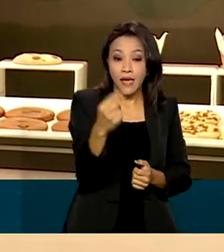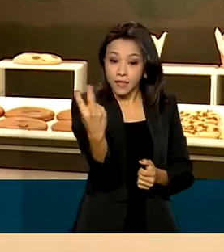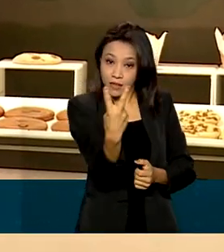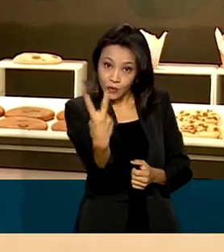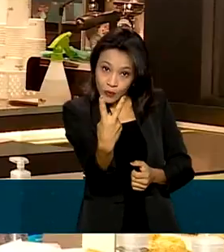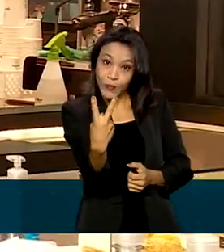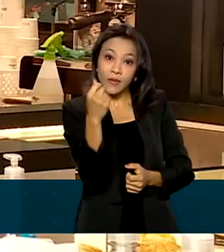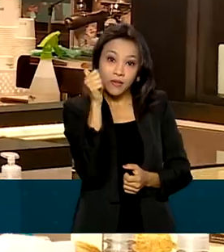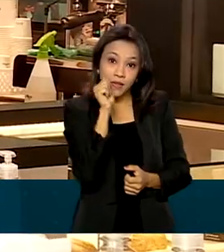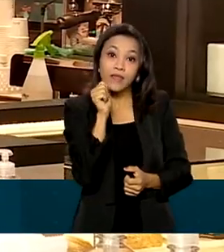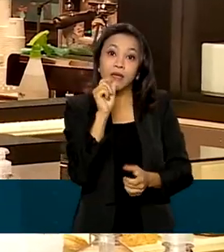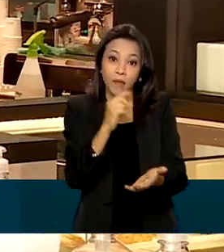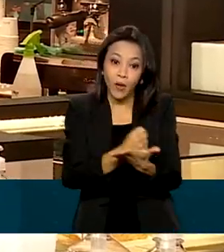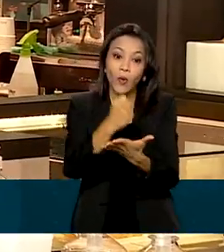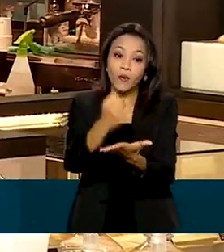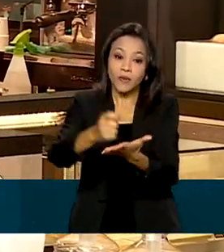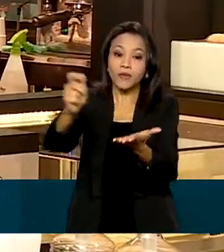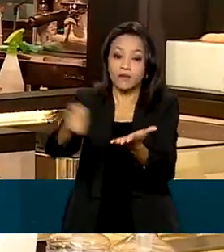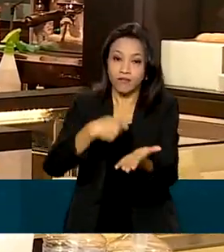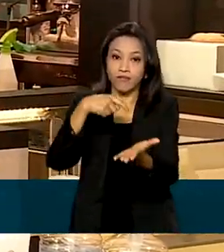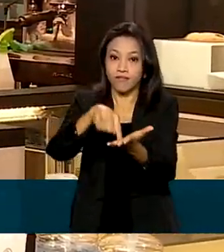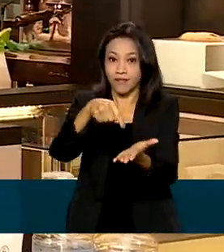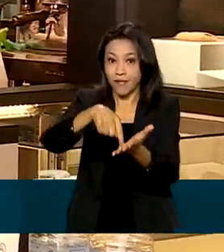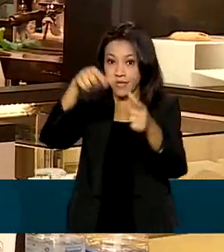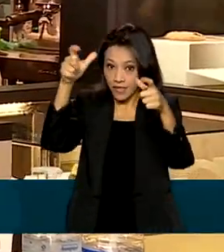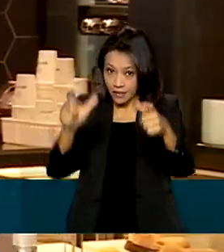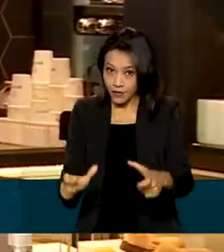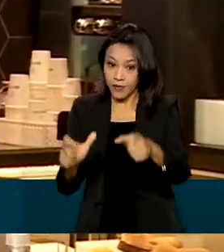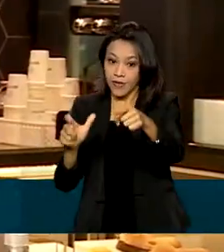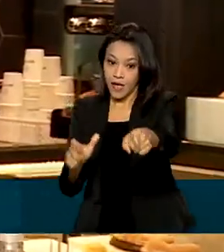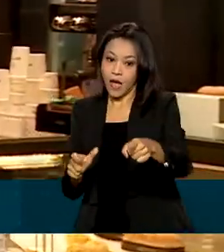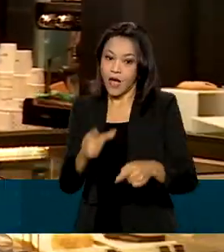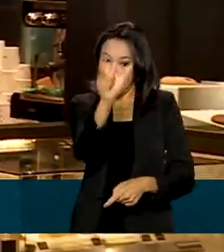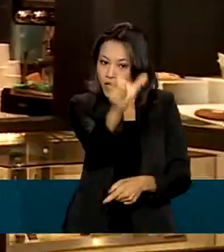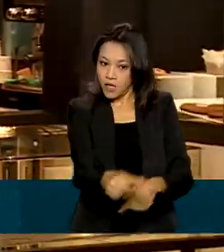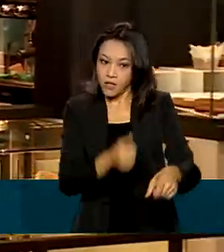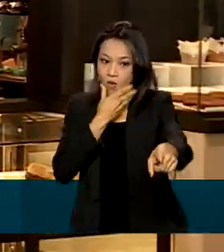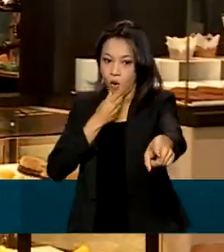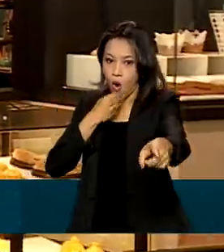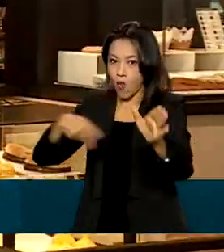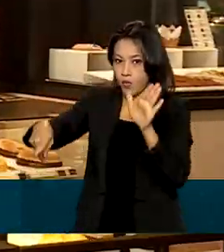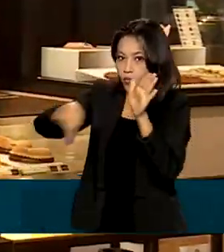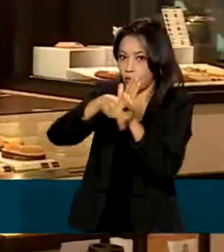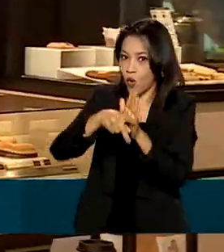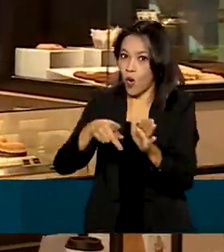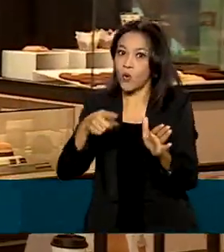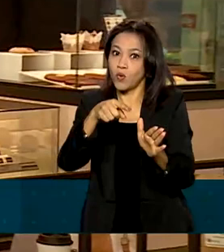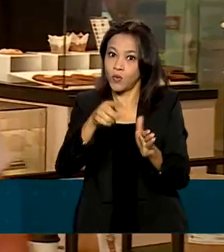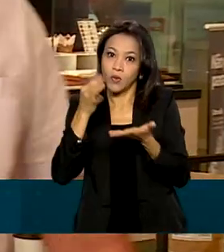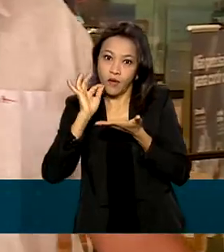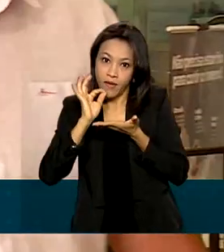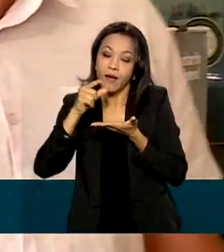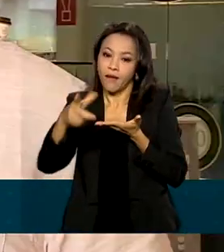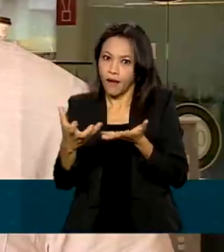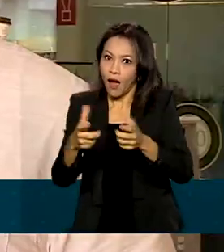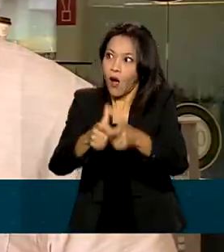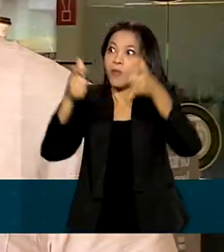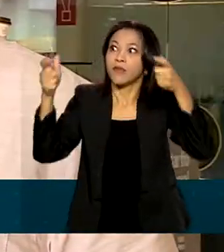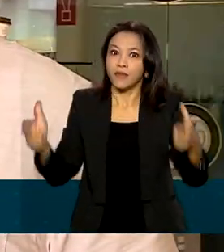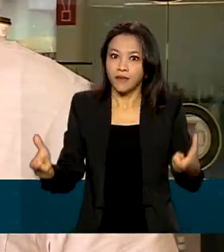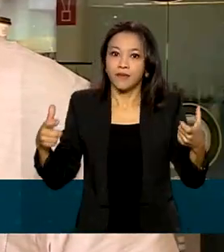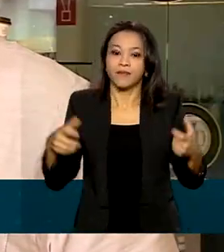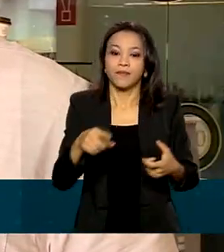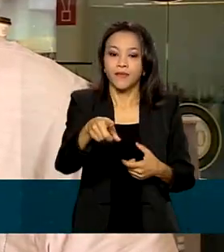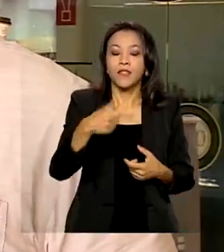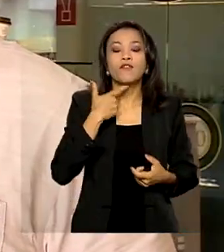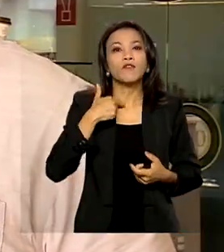funcionárias foram contratadas em julho nesta cafeteria. O dono, Cláudio, já planeja ampliar o negócio. Tem a perspectiva